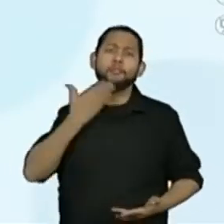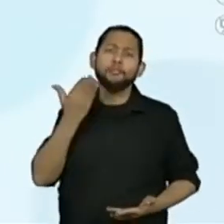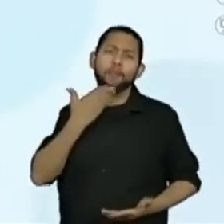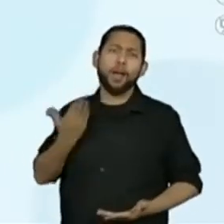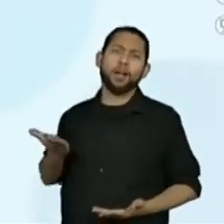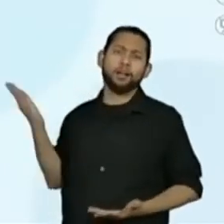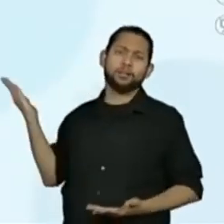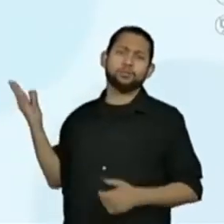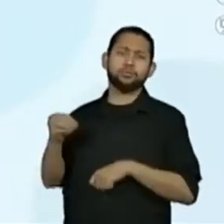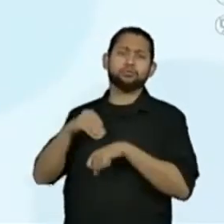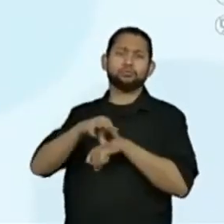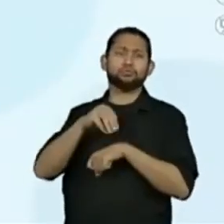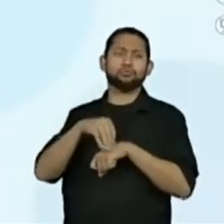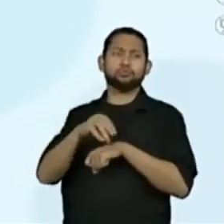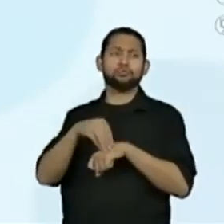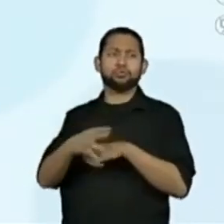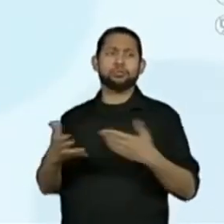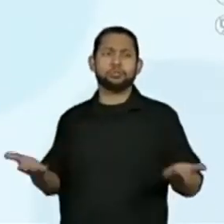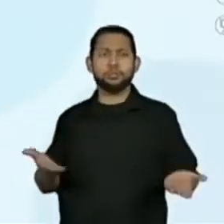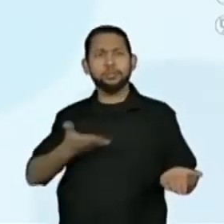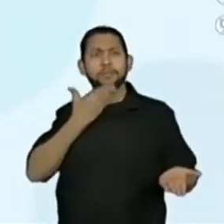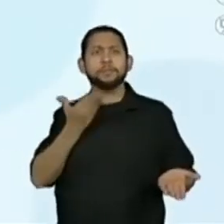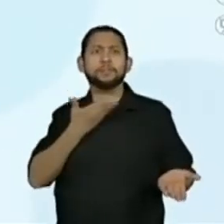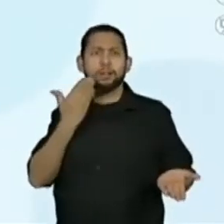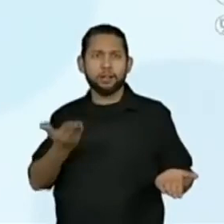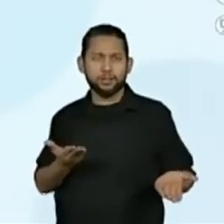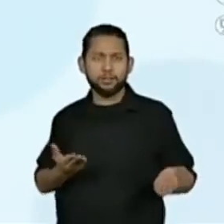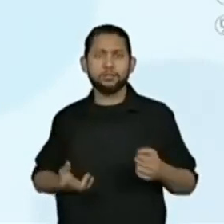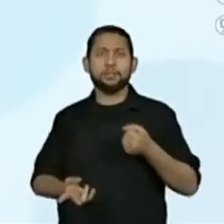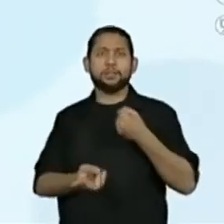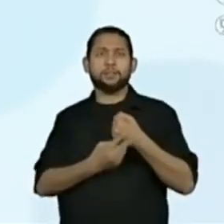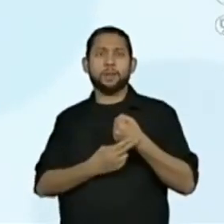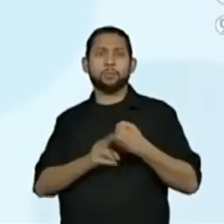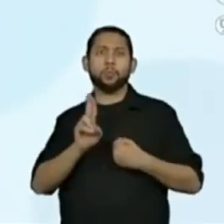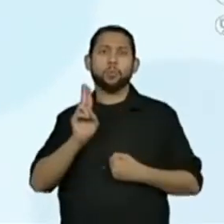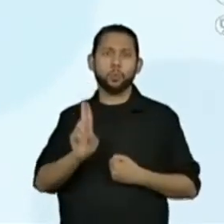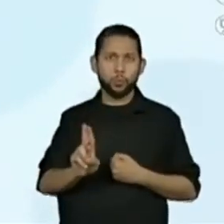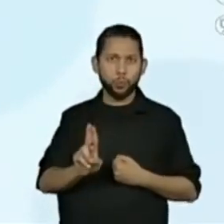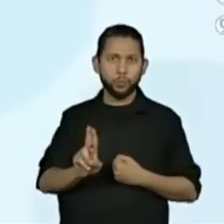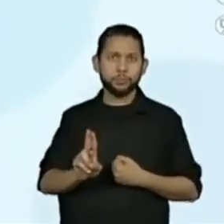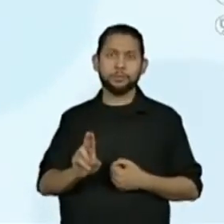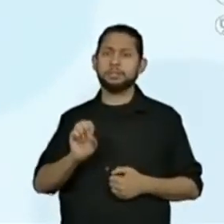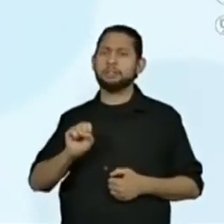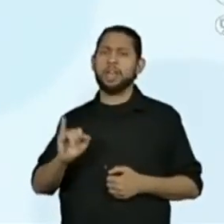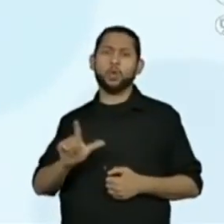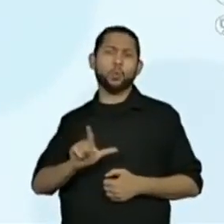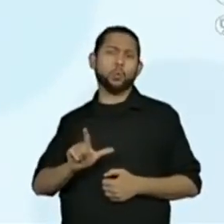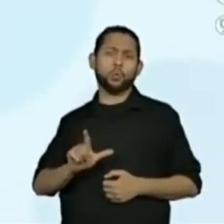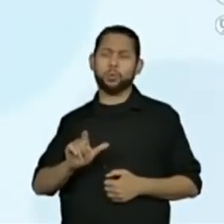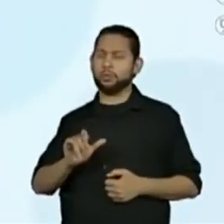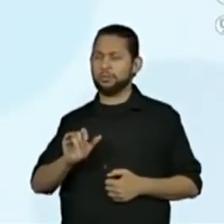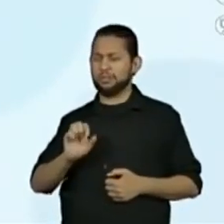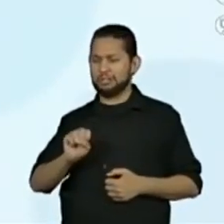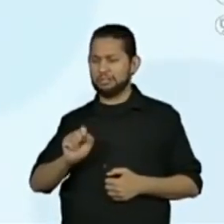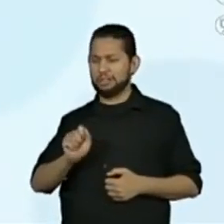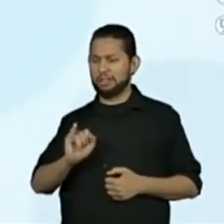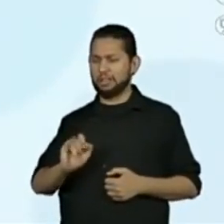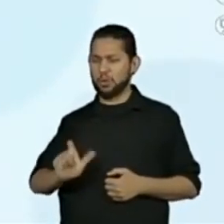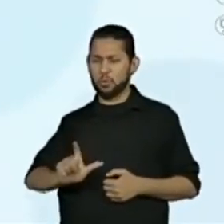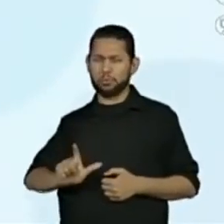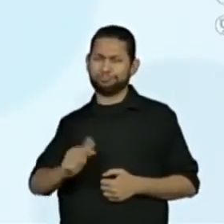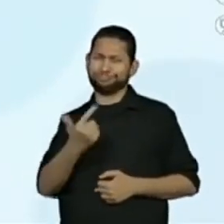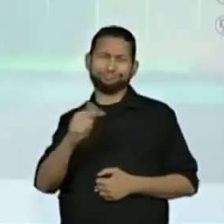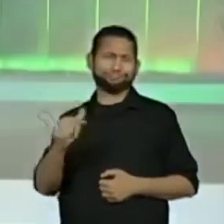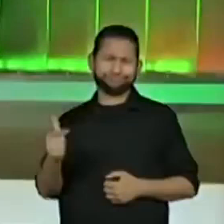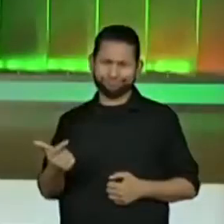gente? Olha a diquinha de ouro, ficou muito fácil. Aqui, essa palavra nem existe. Legal, acho